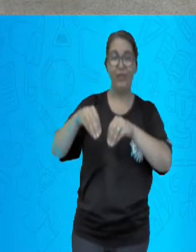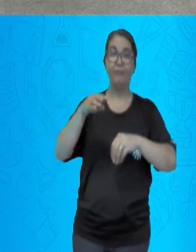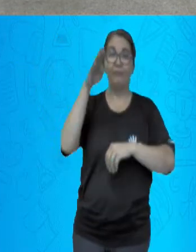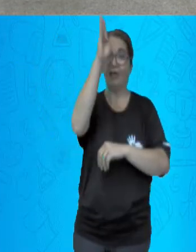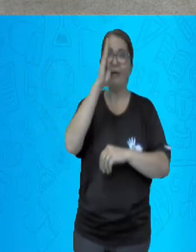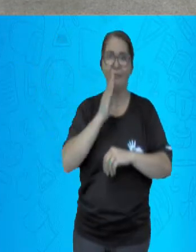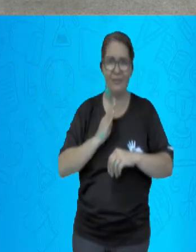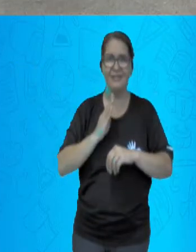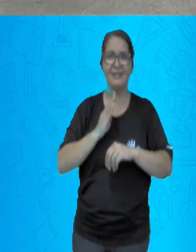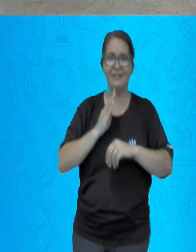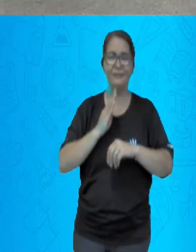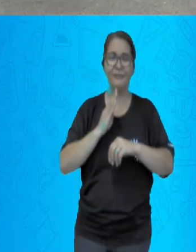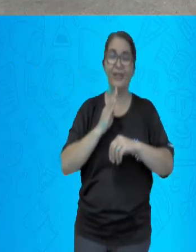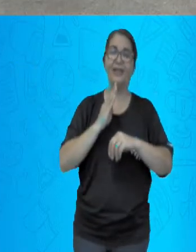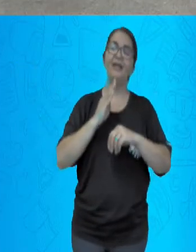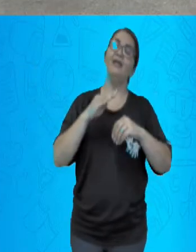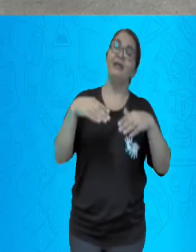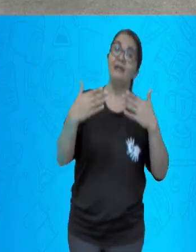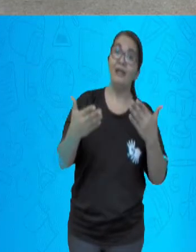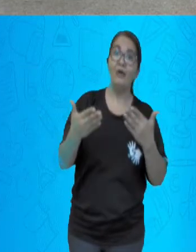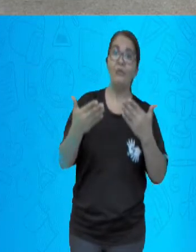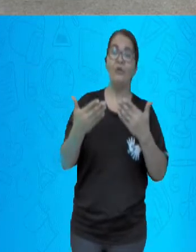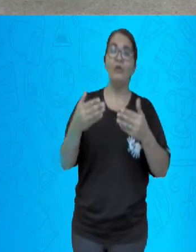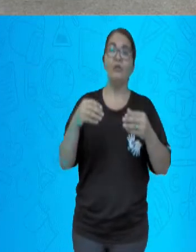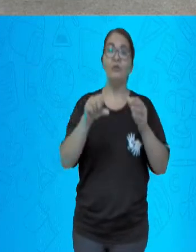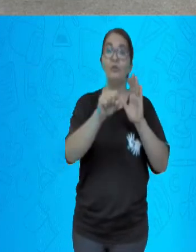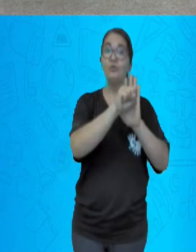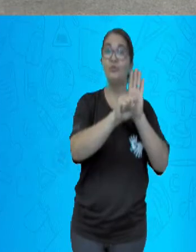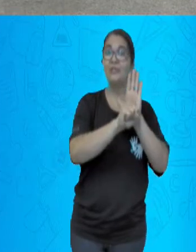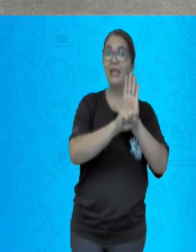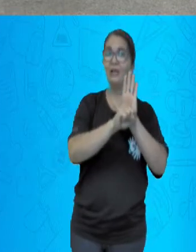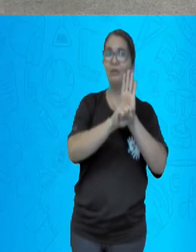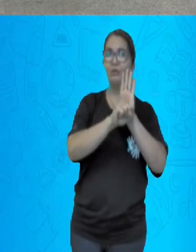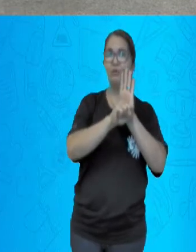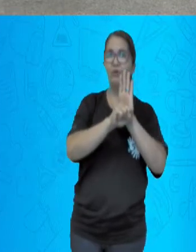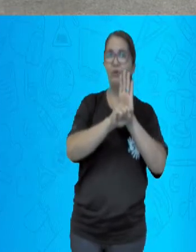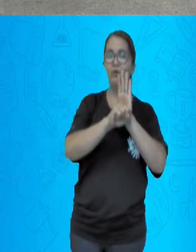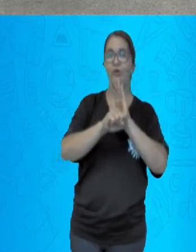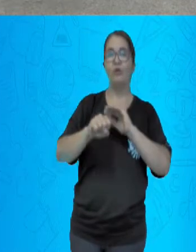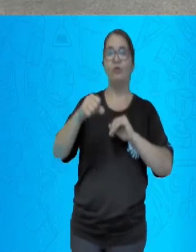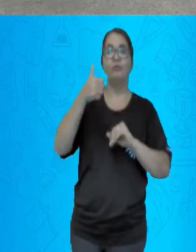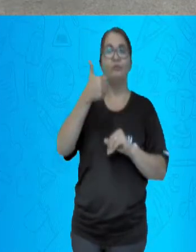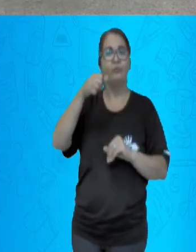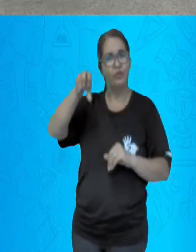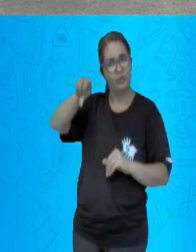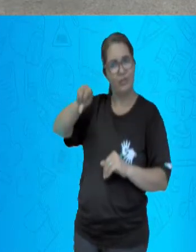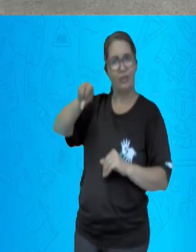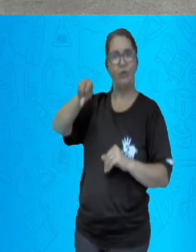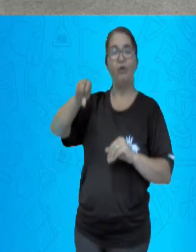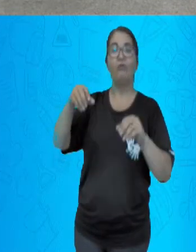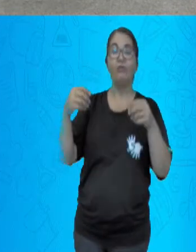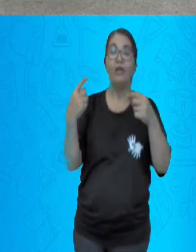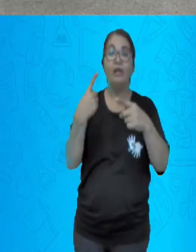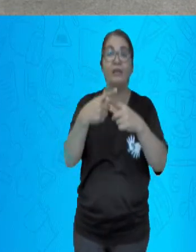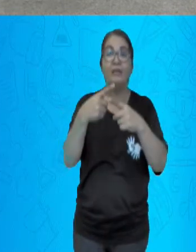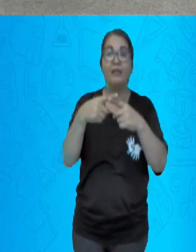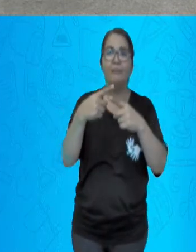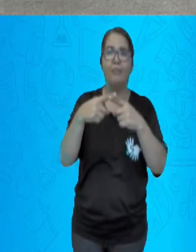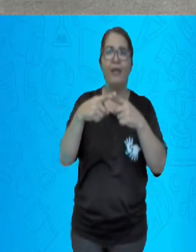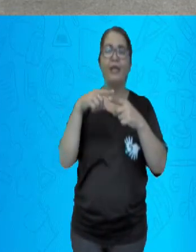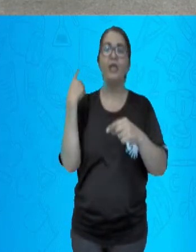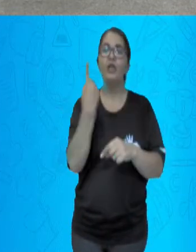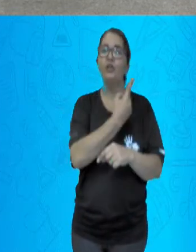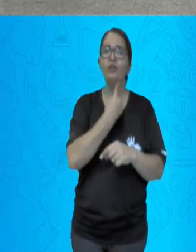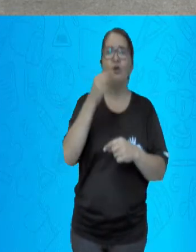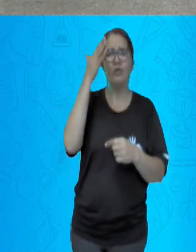século XIX, ainda na época do Segundo Império, a imigração de estrangeiros, sobretudo europeus, foi